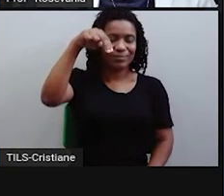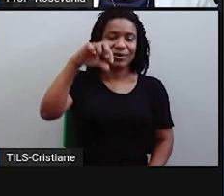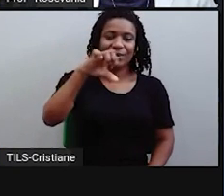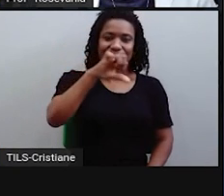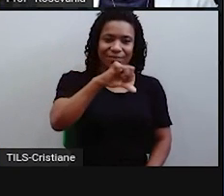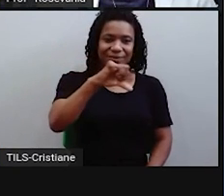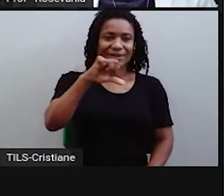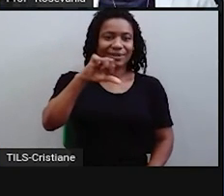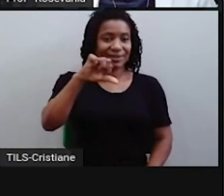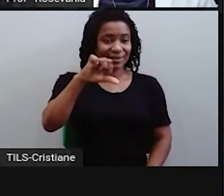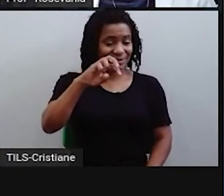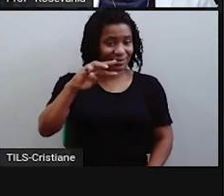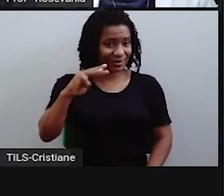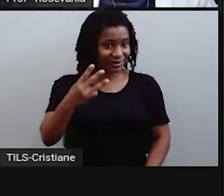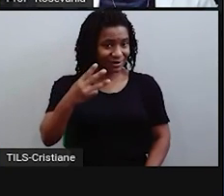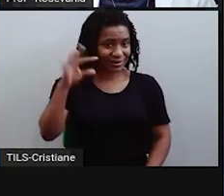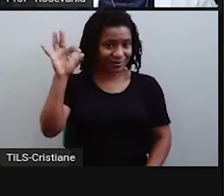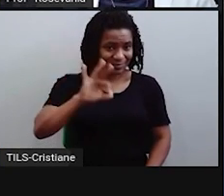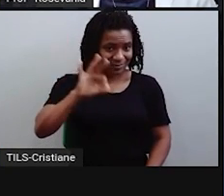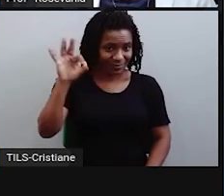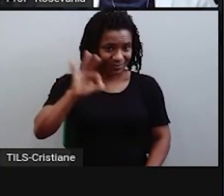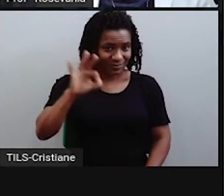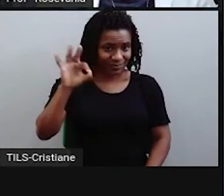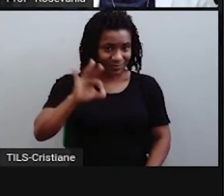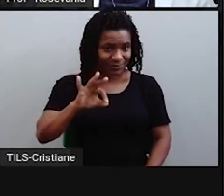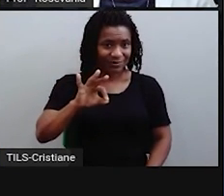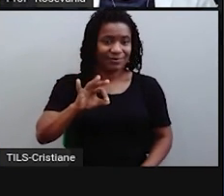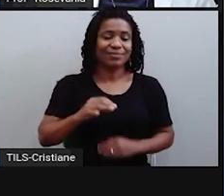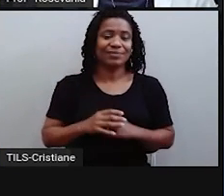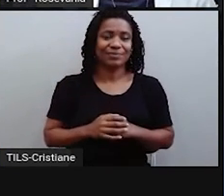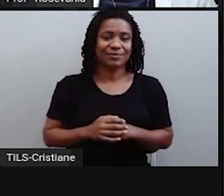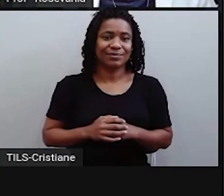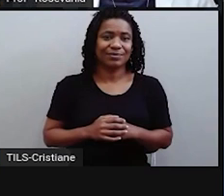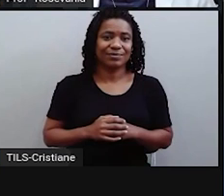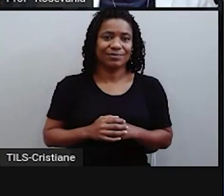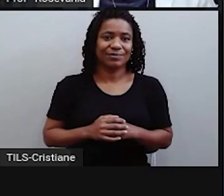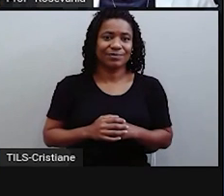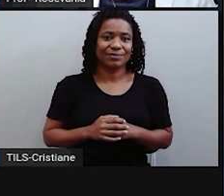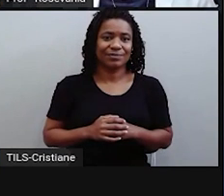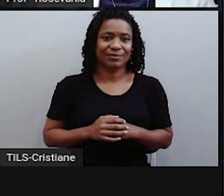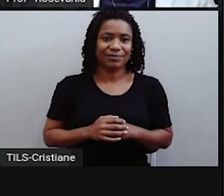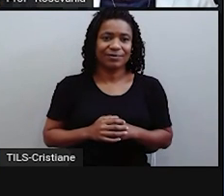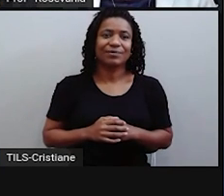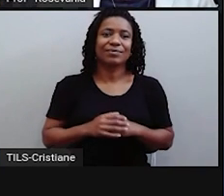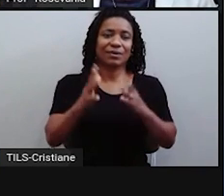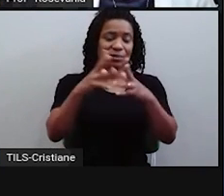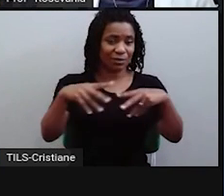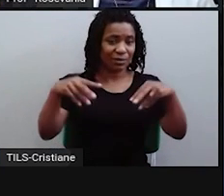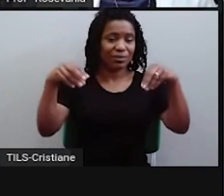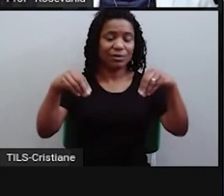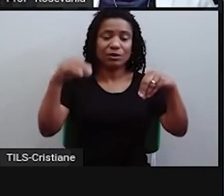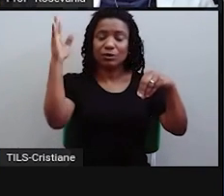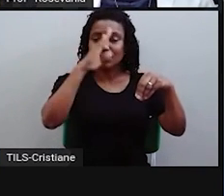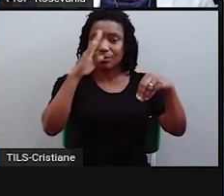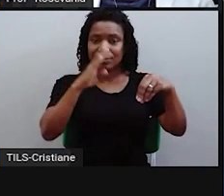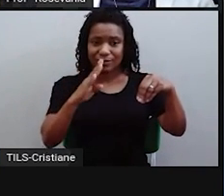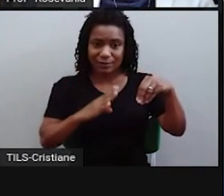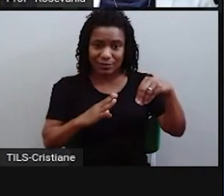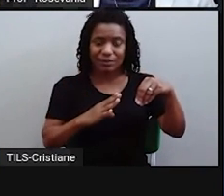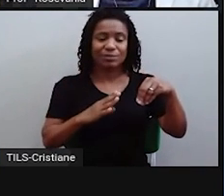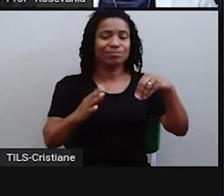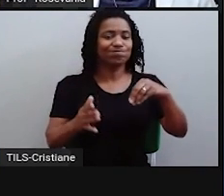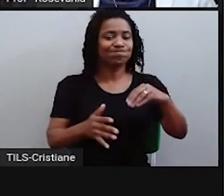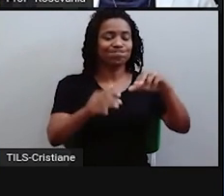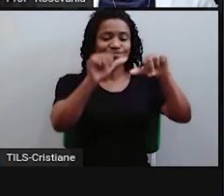% do hemisfério, no caso, do território brasileiro no hemisfério